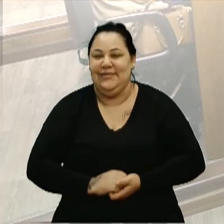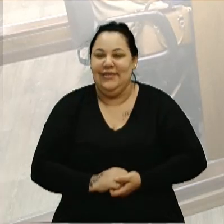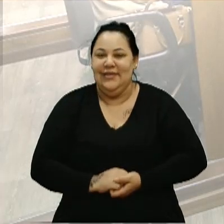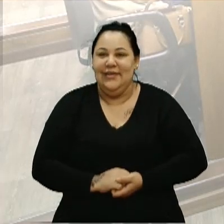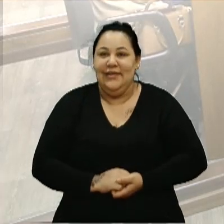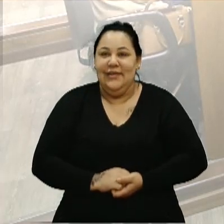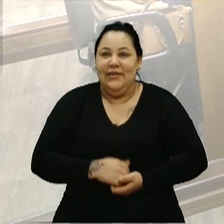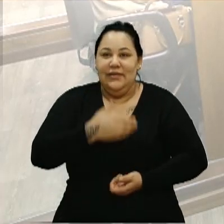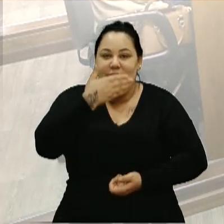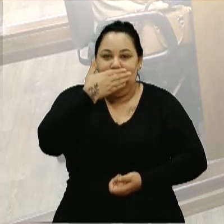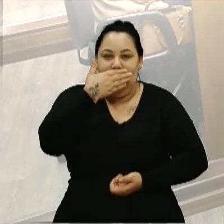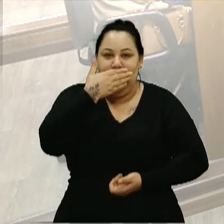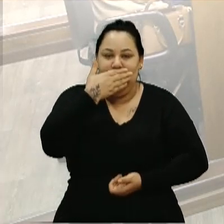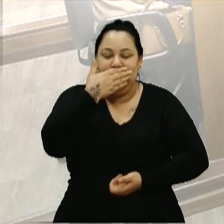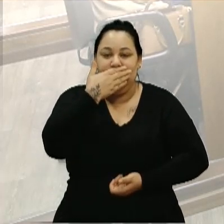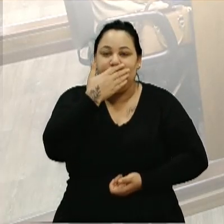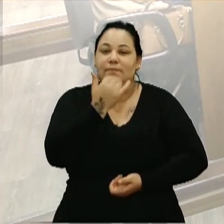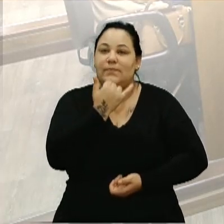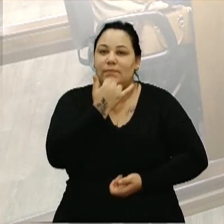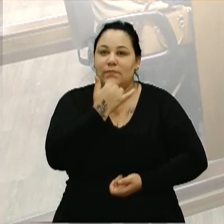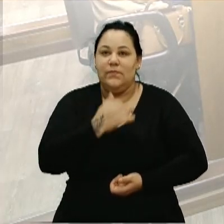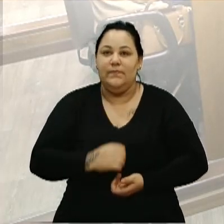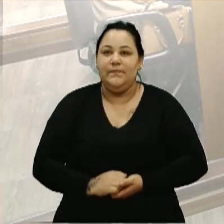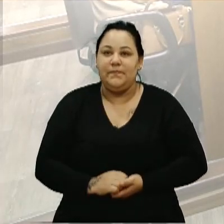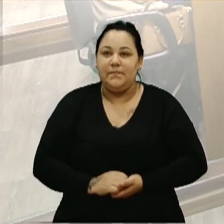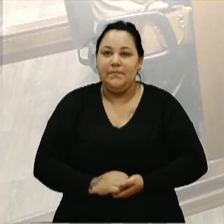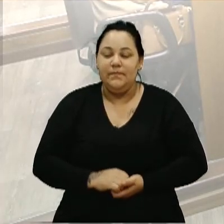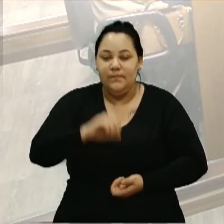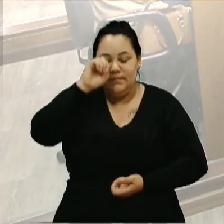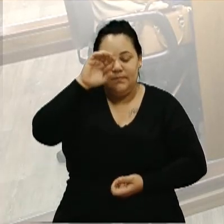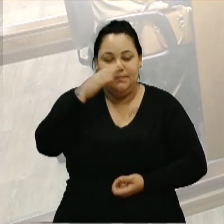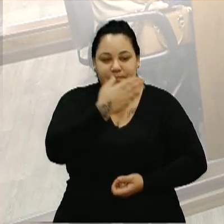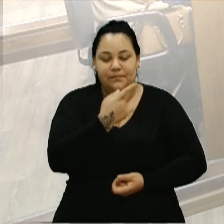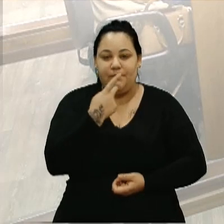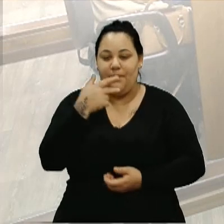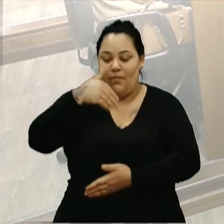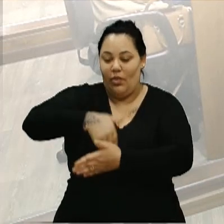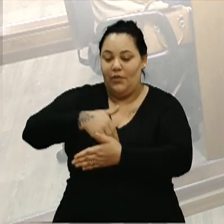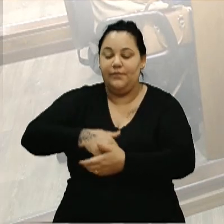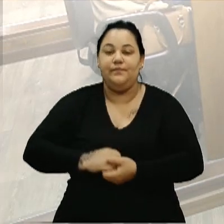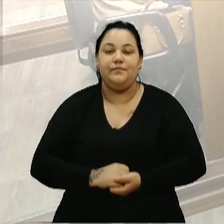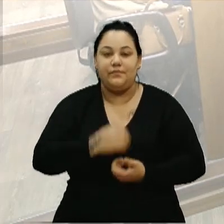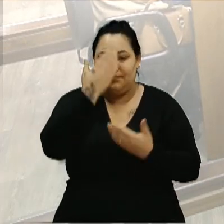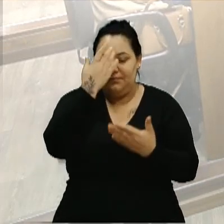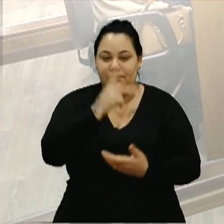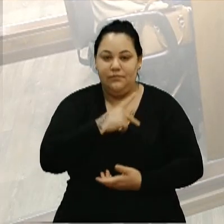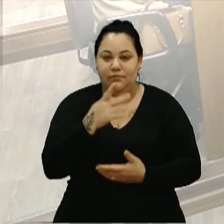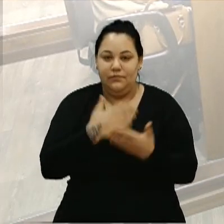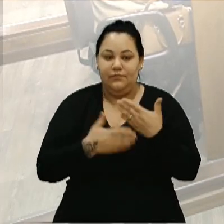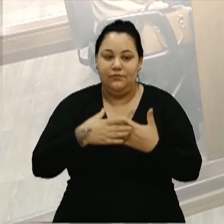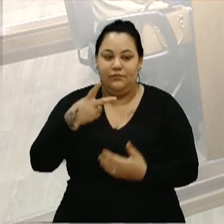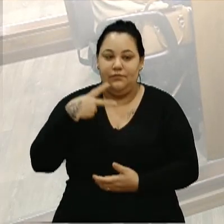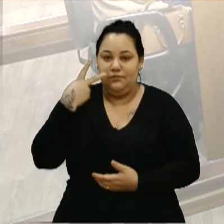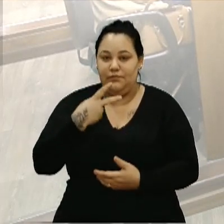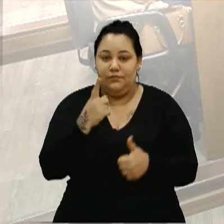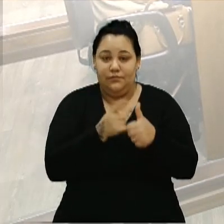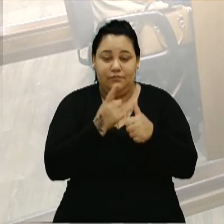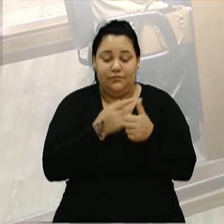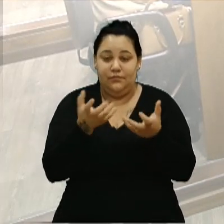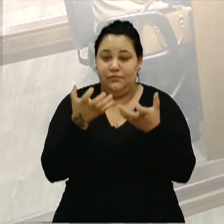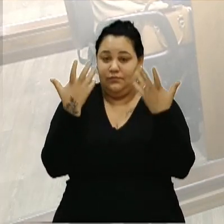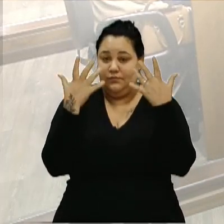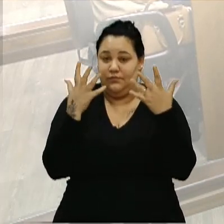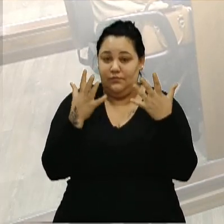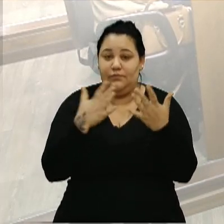Declaração de voto, vereador Fiuza. Obrigado, senhora presidente. Senhoras e senhores vereadores, primeiramente, parabenizar meu